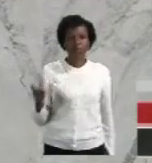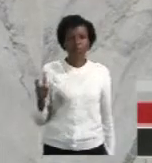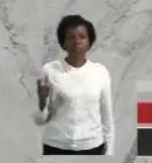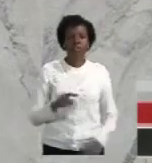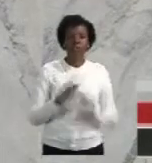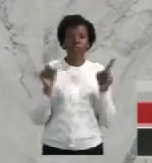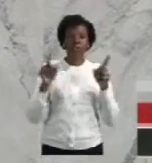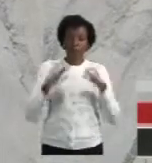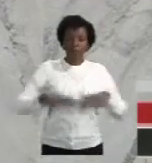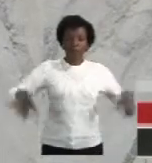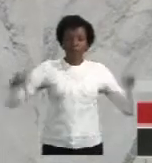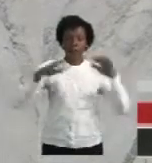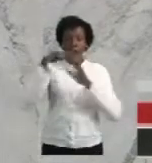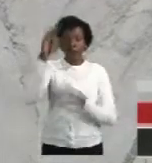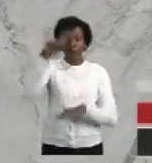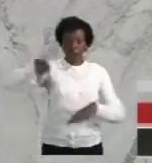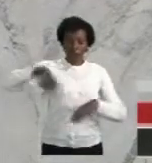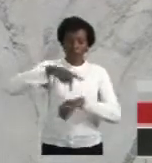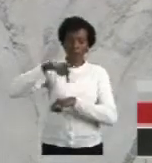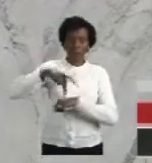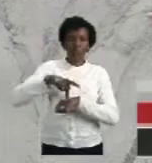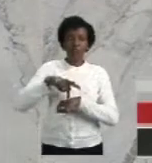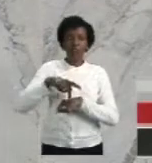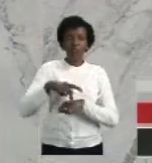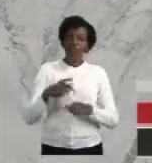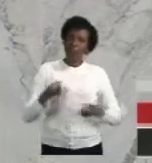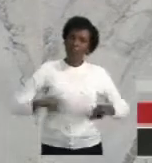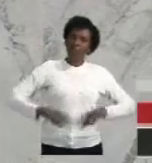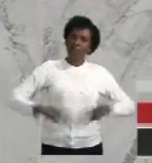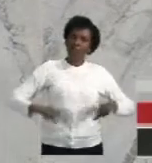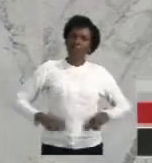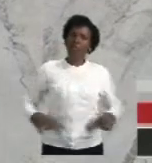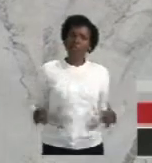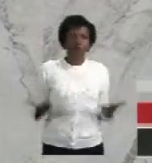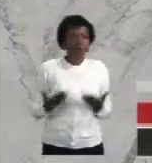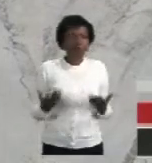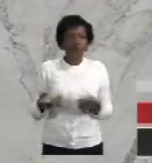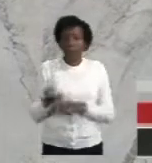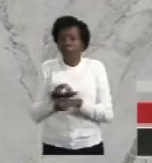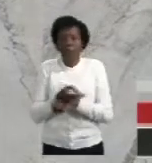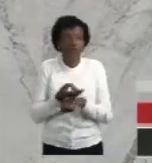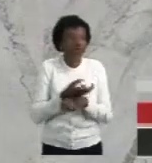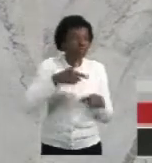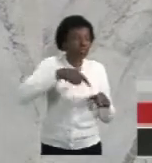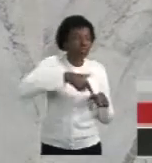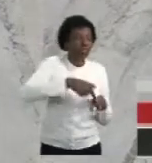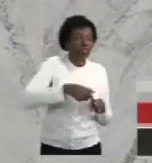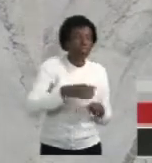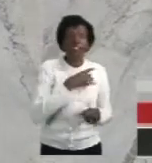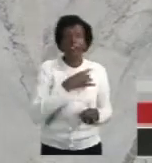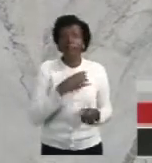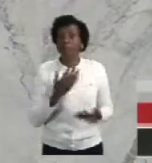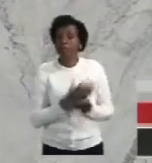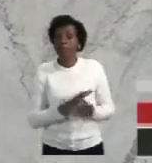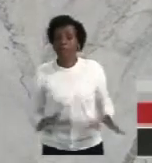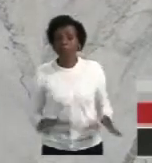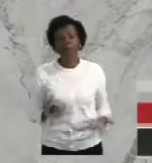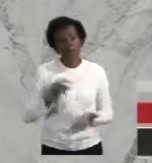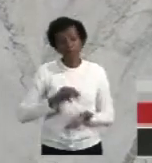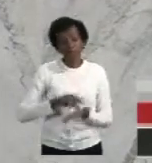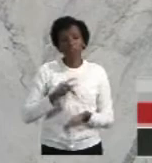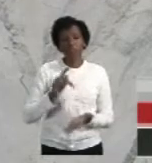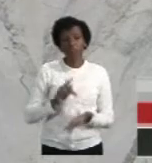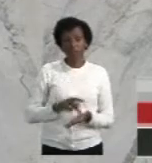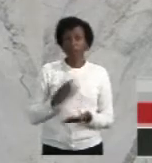prejudicado. Hoje, todo mundo correndo atrás dos postos de gasolina com medo que vai faltar combustível. E vai faltar.